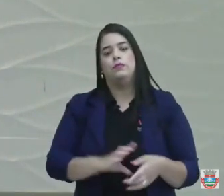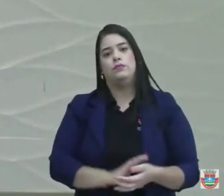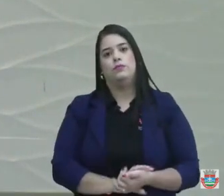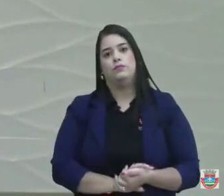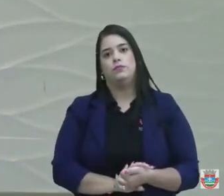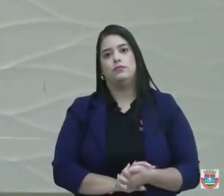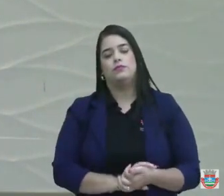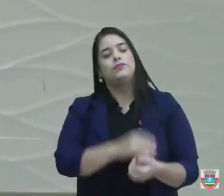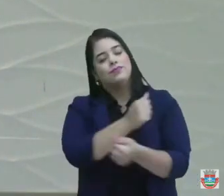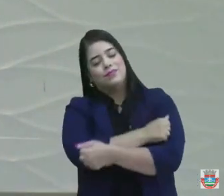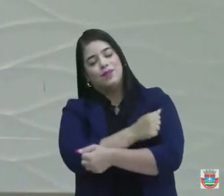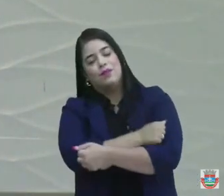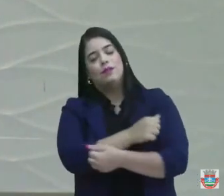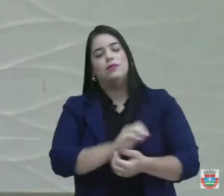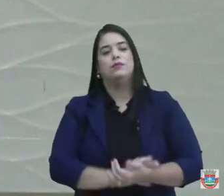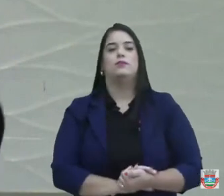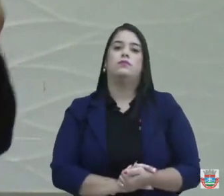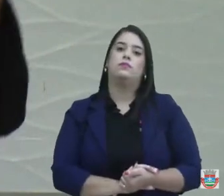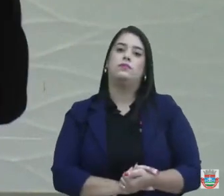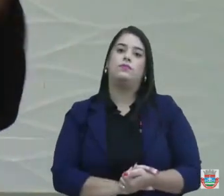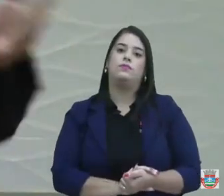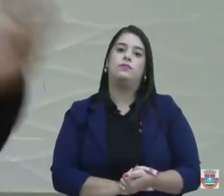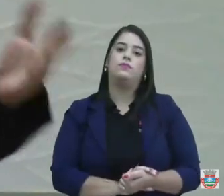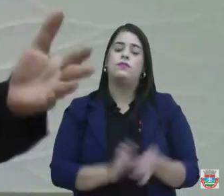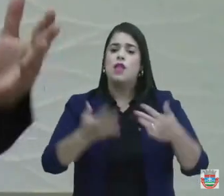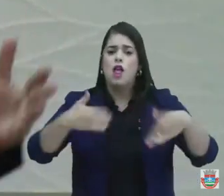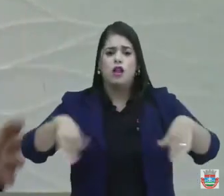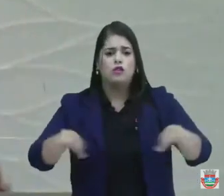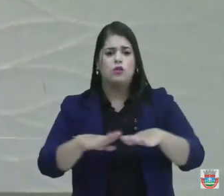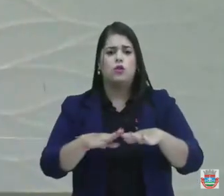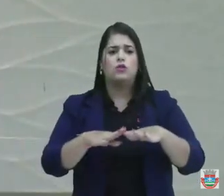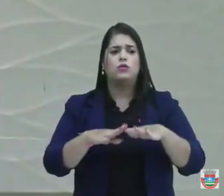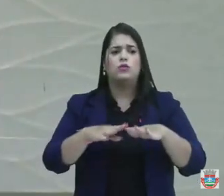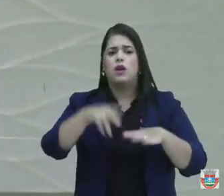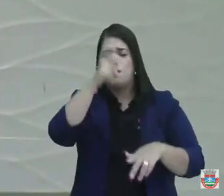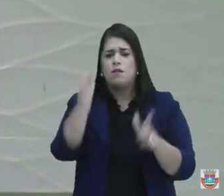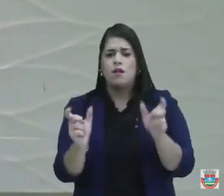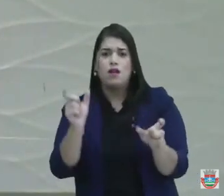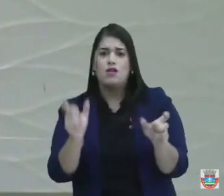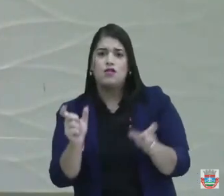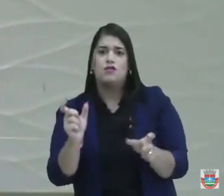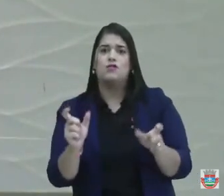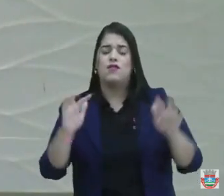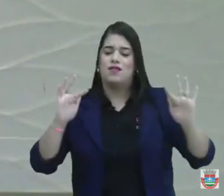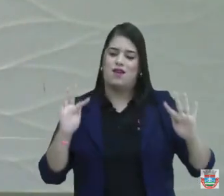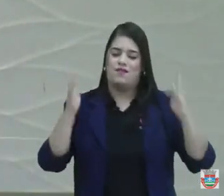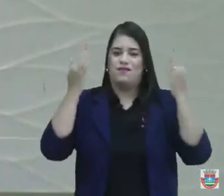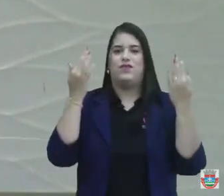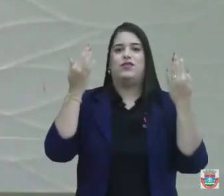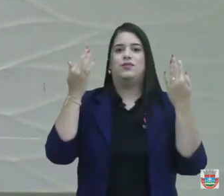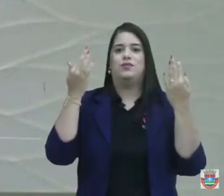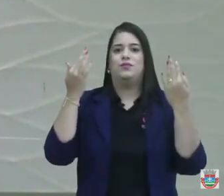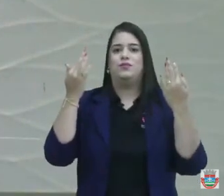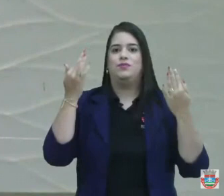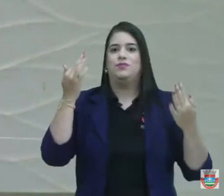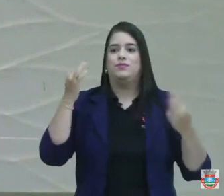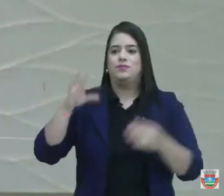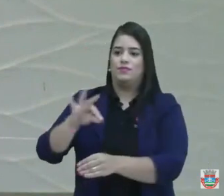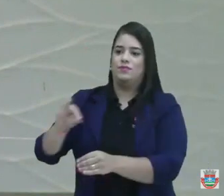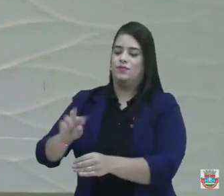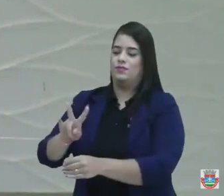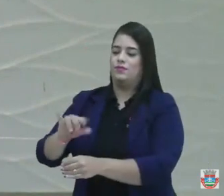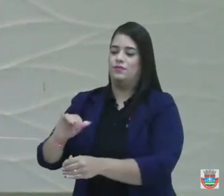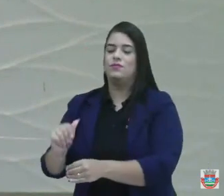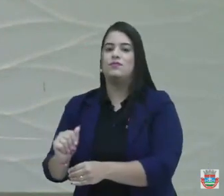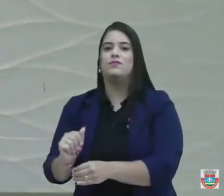Quero mandar um abraço a todos os participantes da festa da vitória da nossa amiga